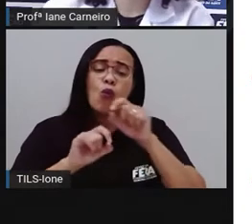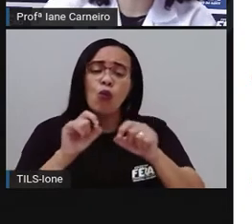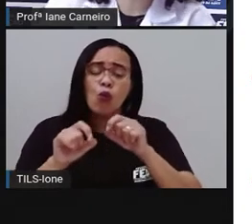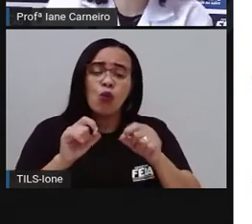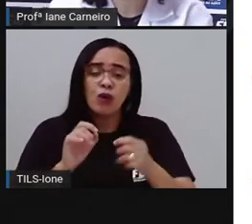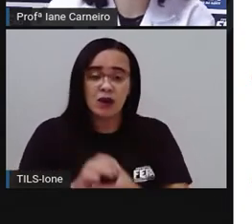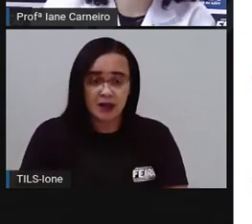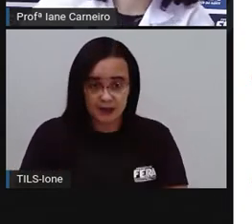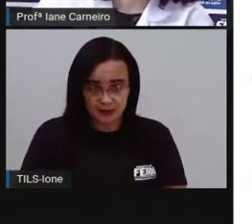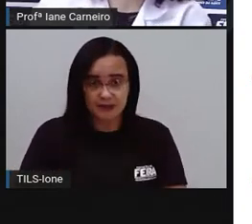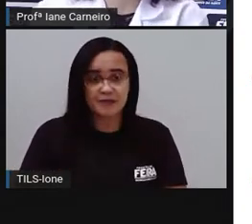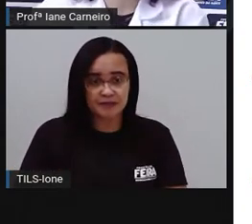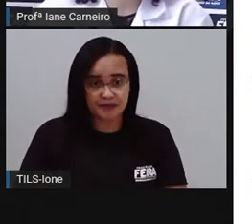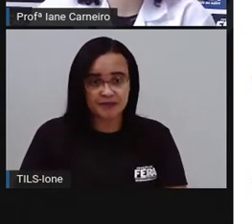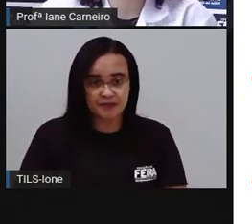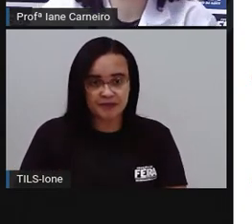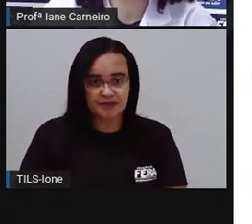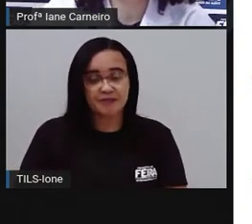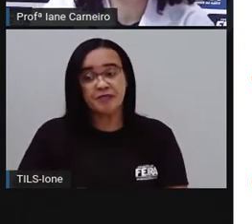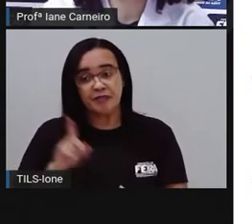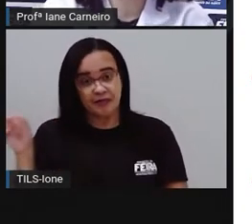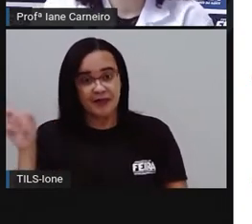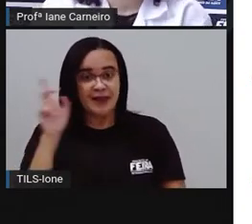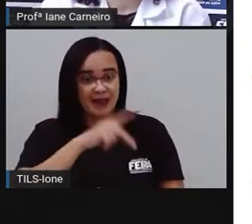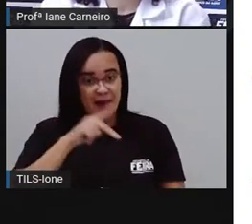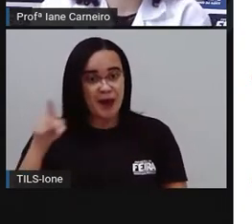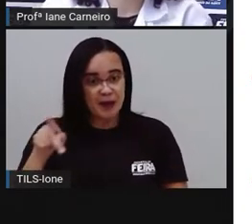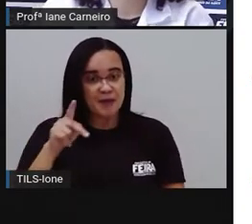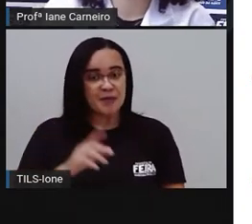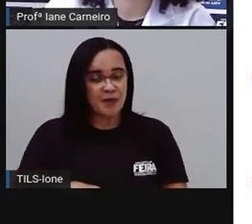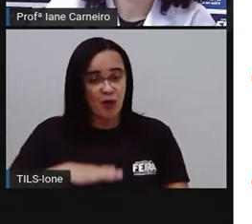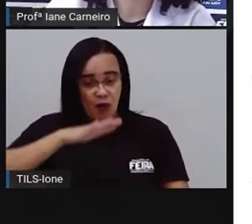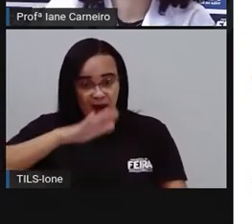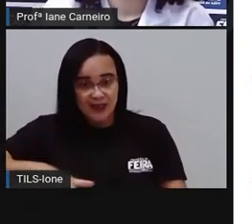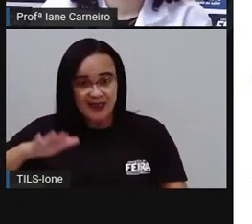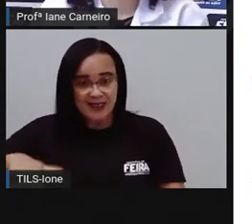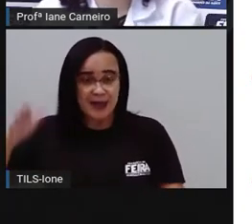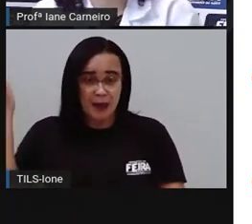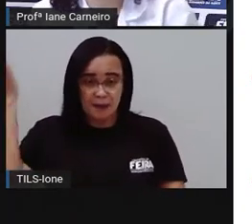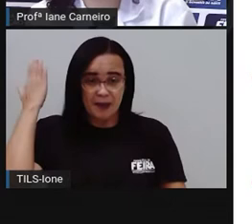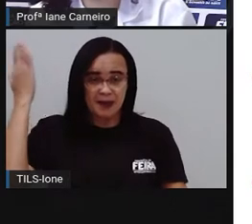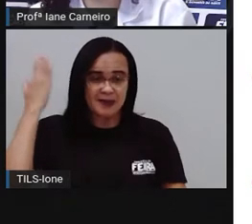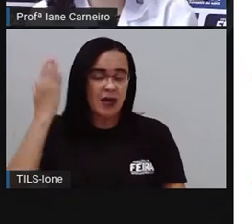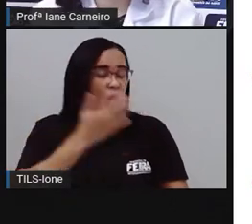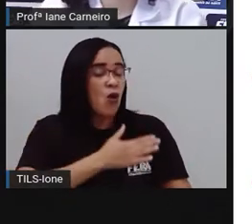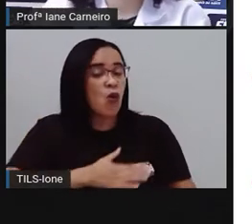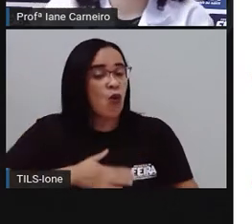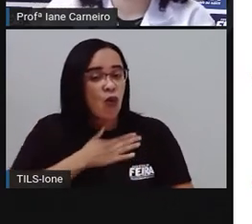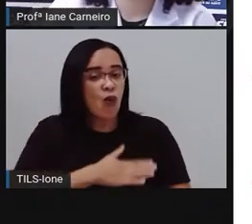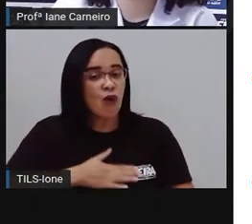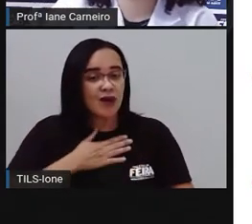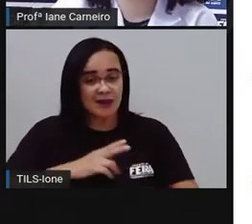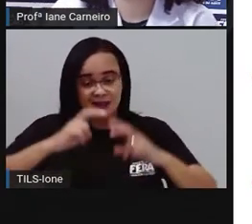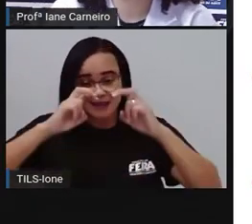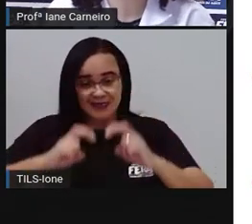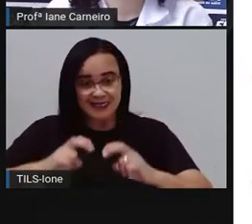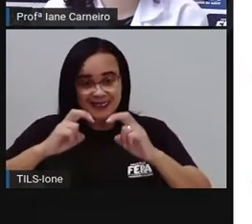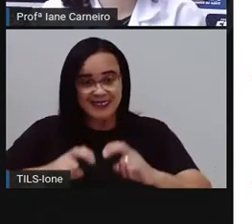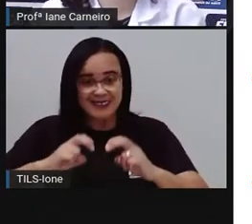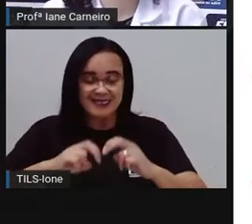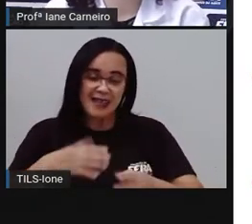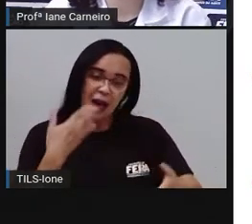rua, do passeio. Que a gente ficava brincando. Brincava de baleado, brincava de adoleta, de elástico.